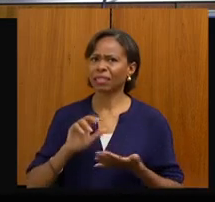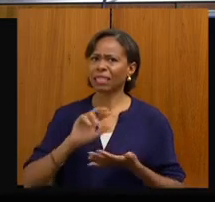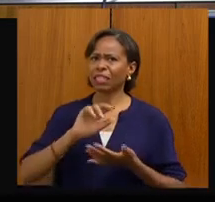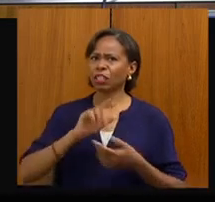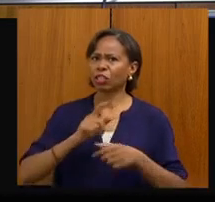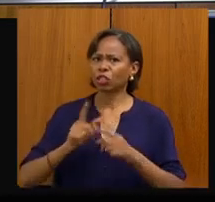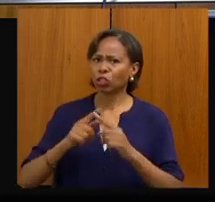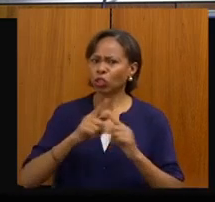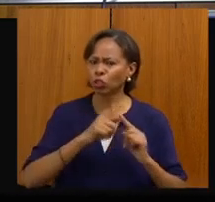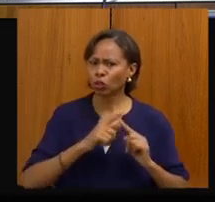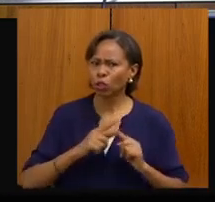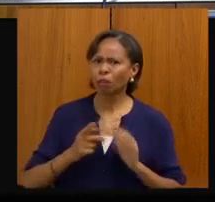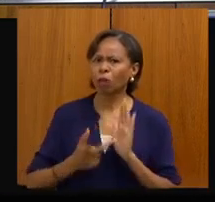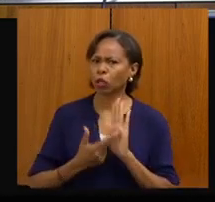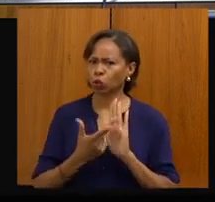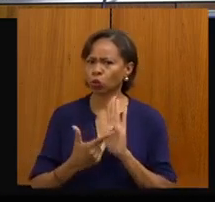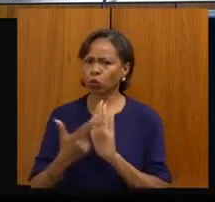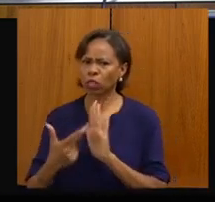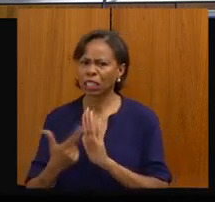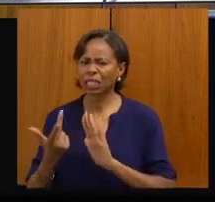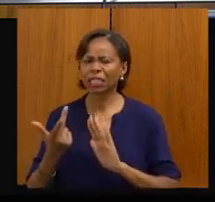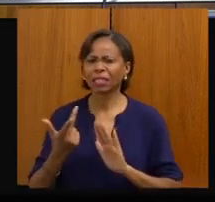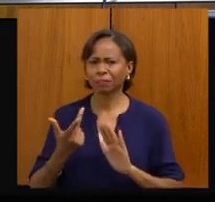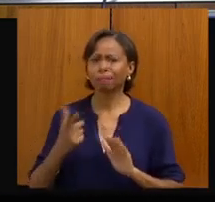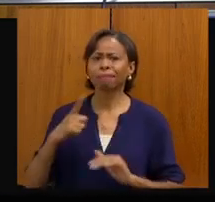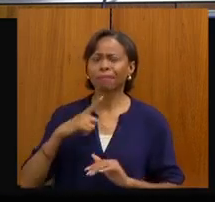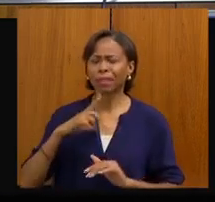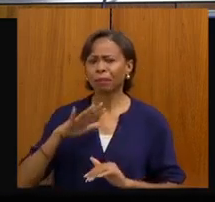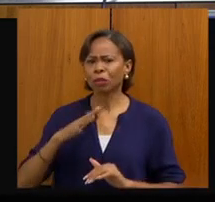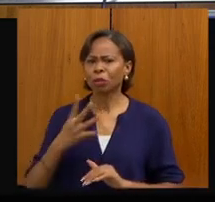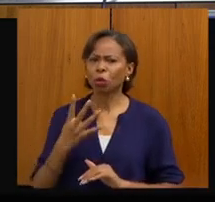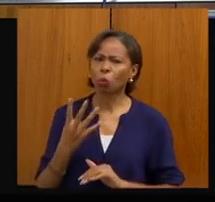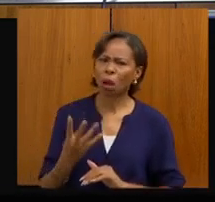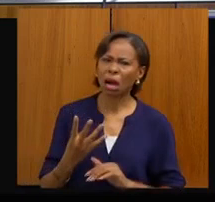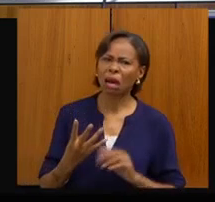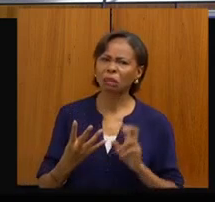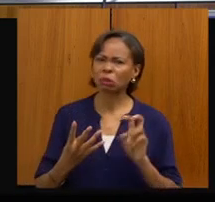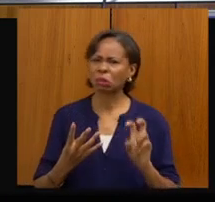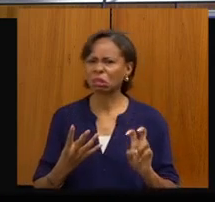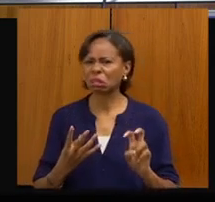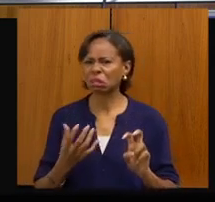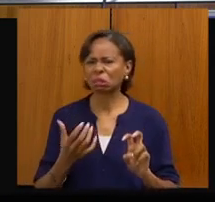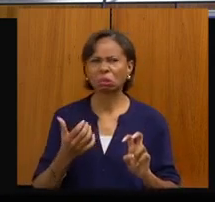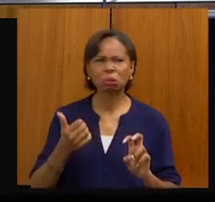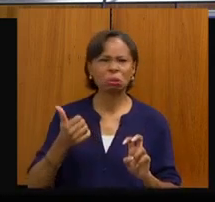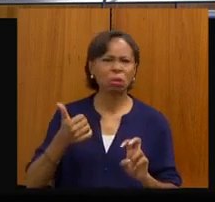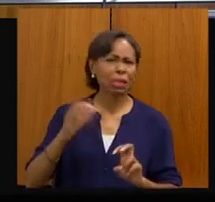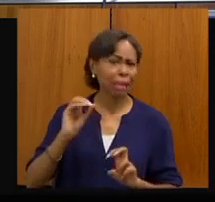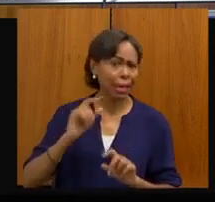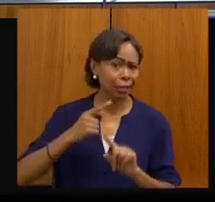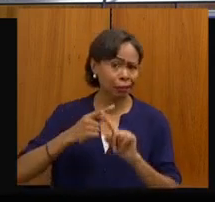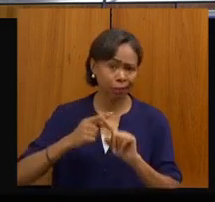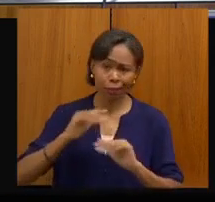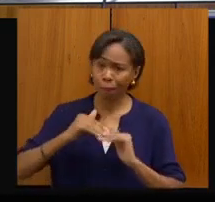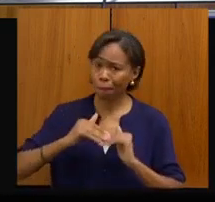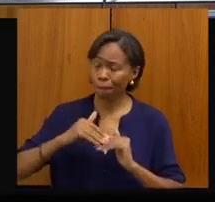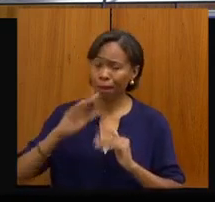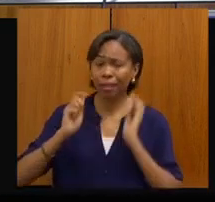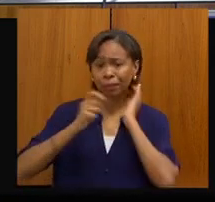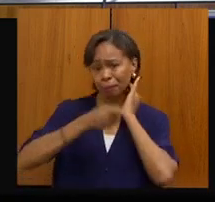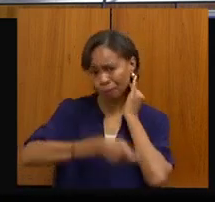tipo, pedra, cirurgias ortopédicas, a gente está pagando 4, 5, 6, até 10 vezes mais, com uma bonificação para a rede,